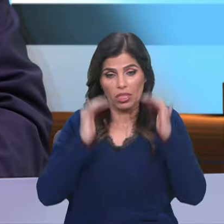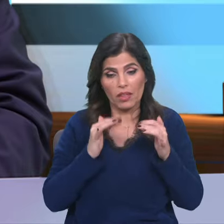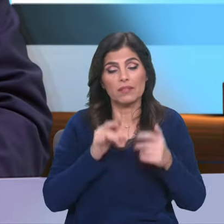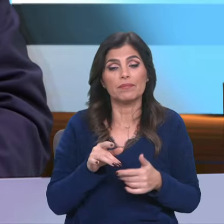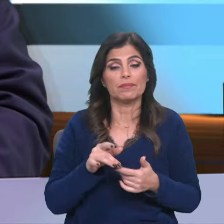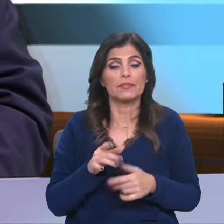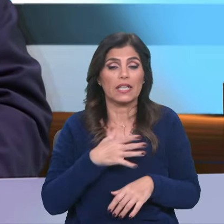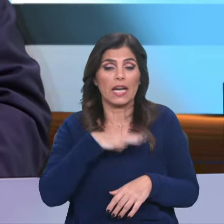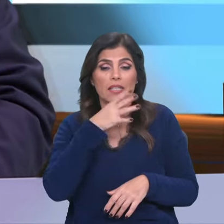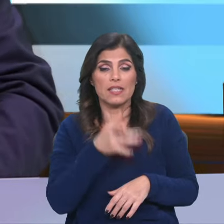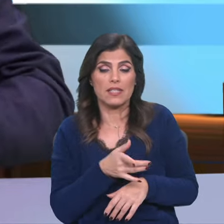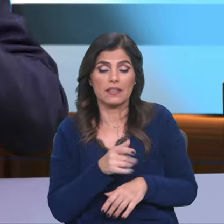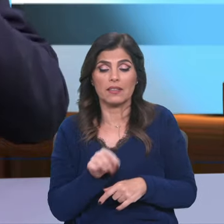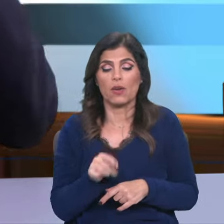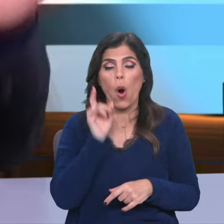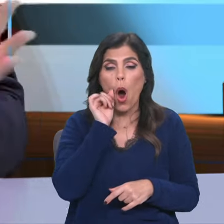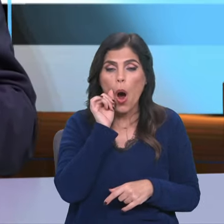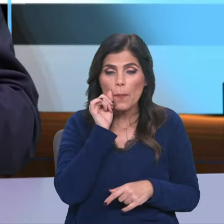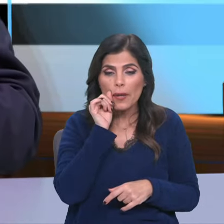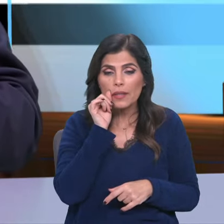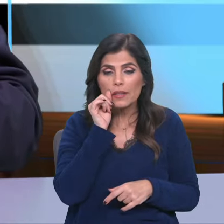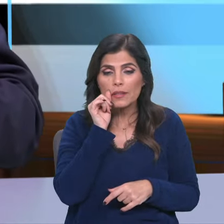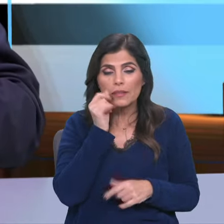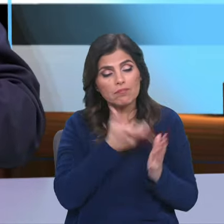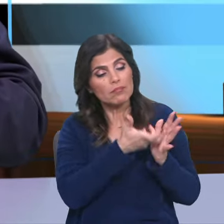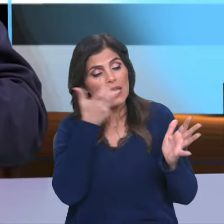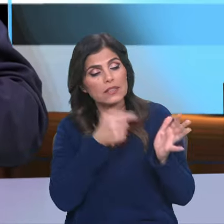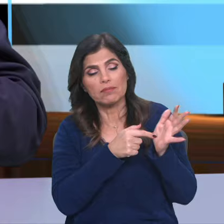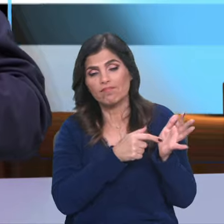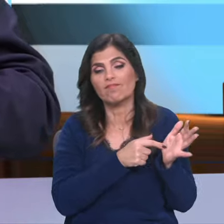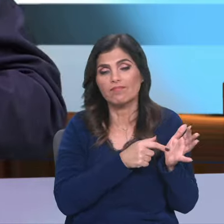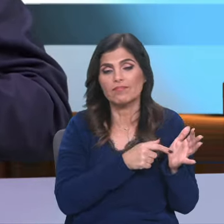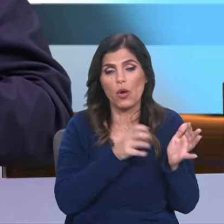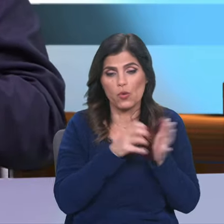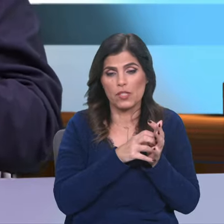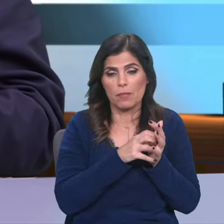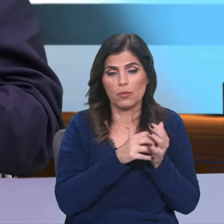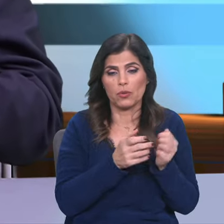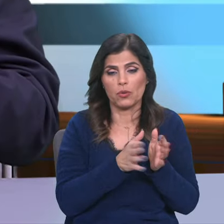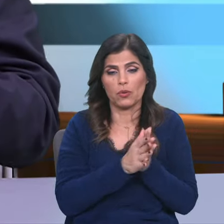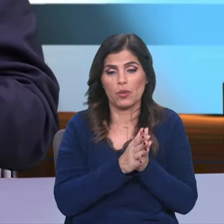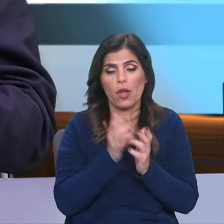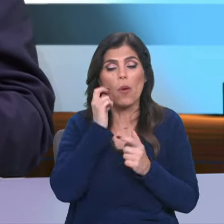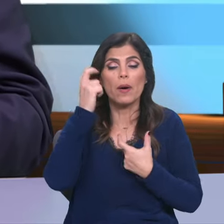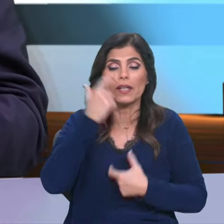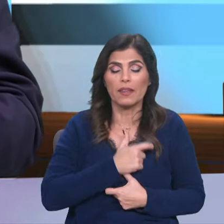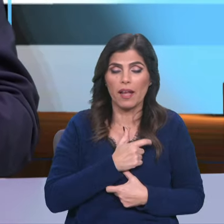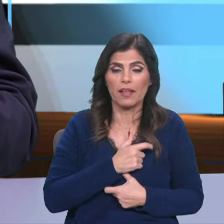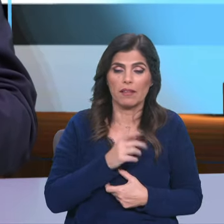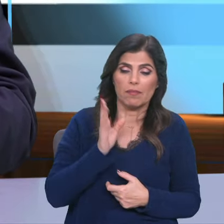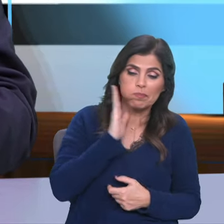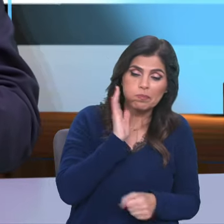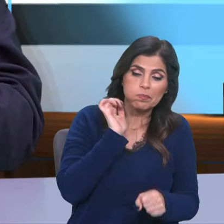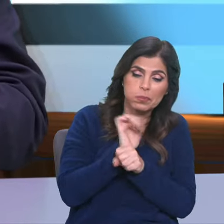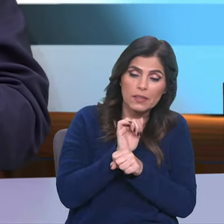Portanto, quer dizer que este homem é o símbolo de toda a humanidade escrava do egoísmo,